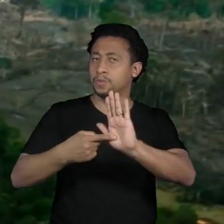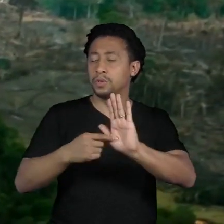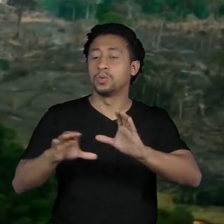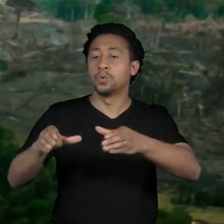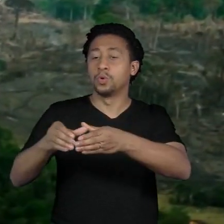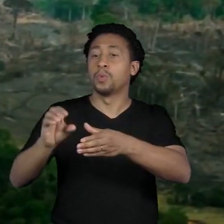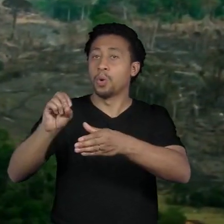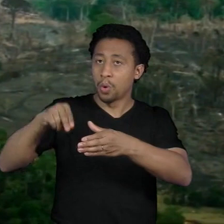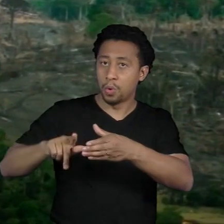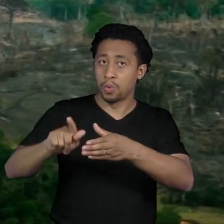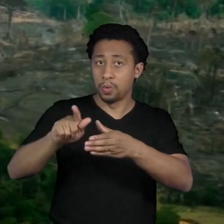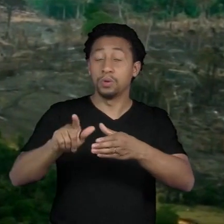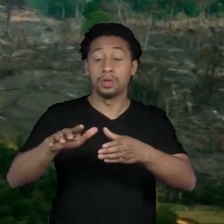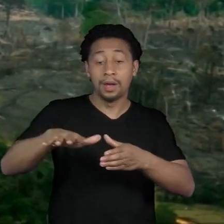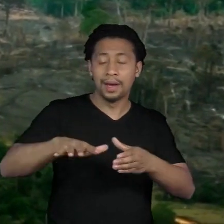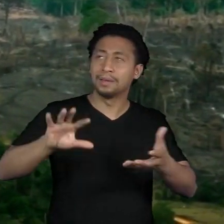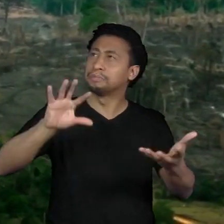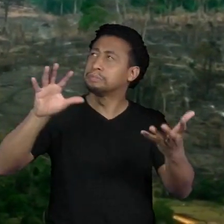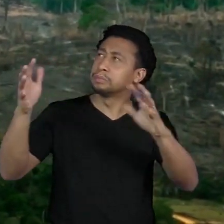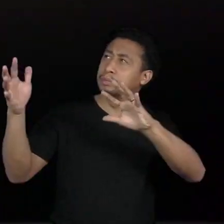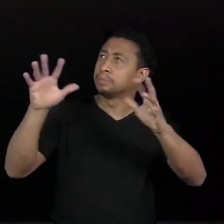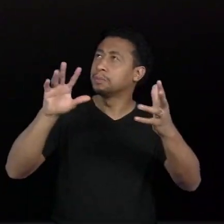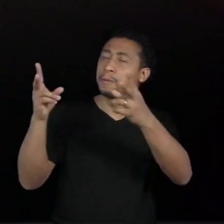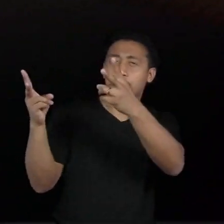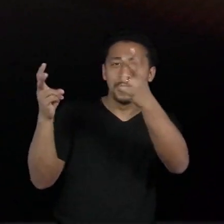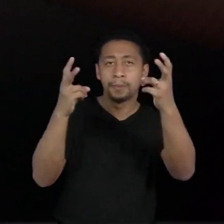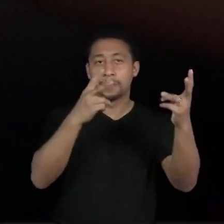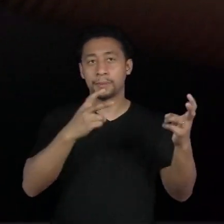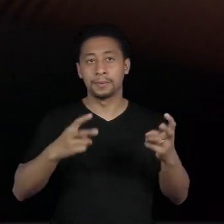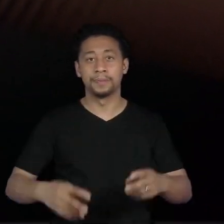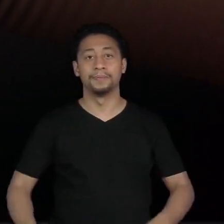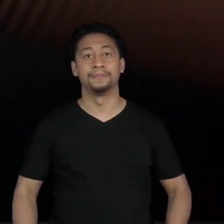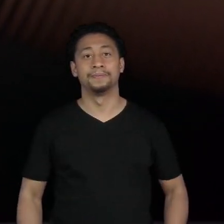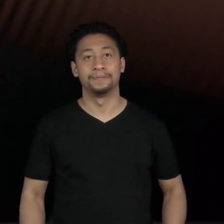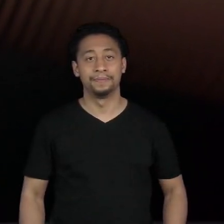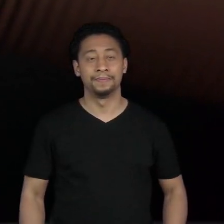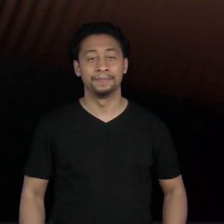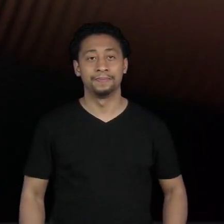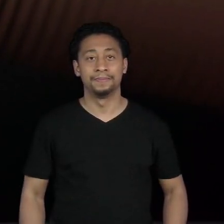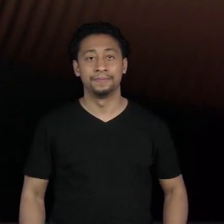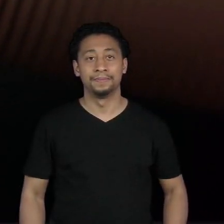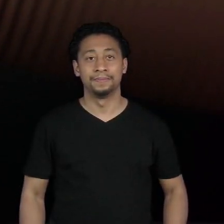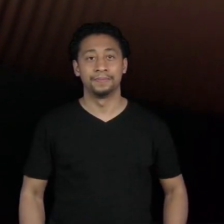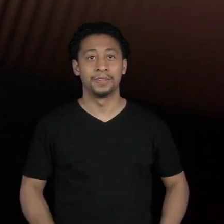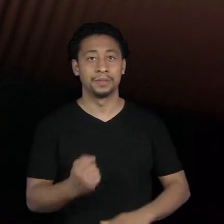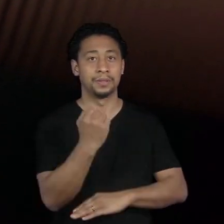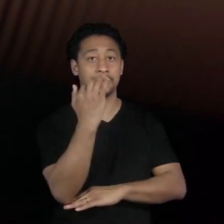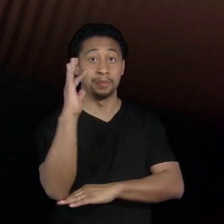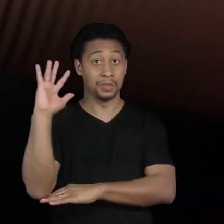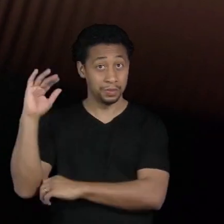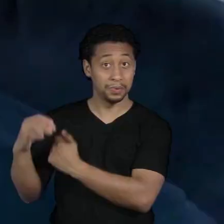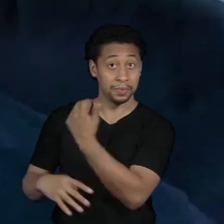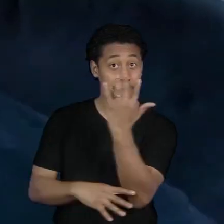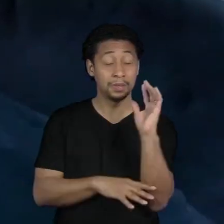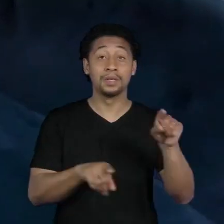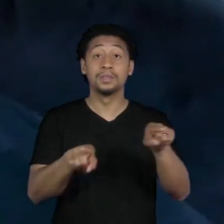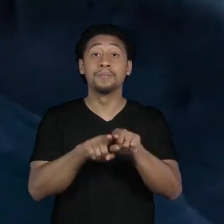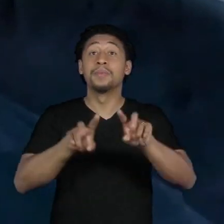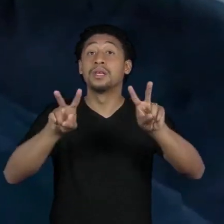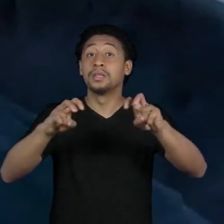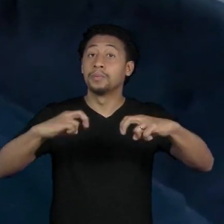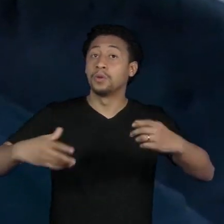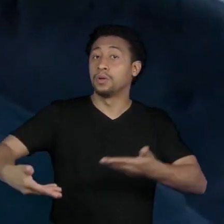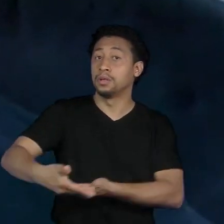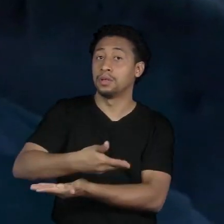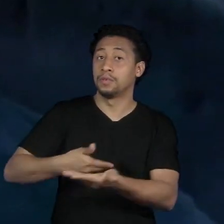Observatório do Clima a Amazônia também foi um dos temas do Roda Viva com o líder